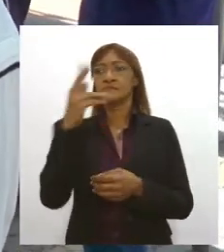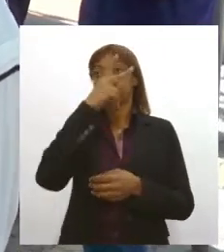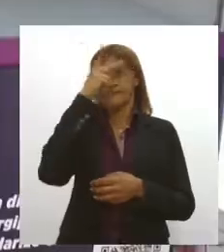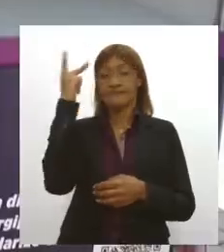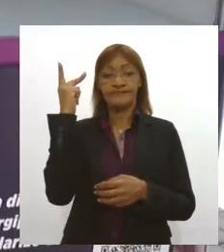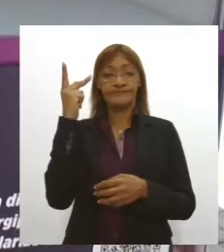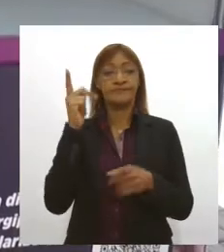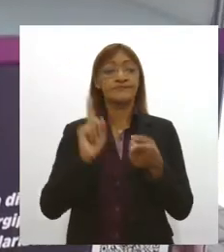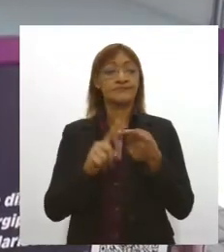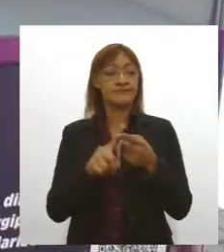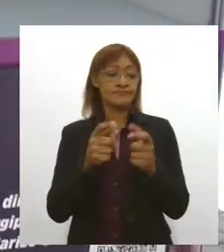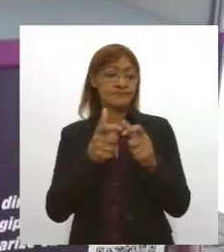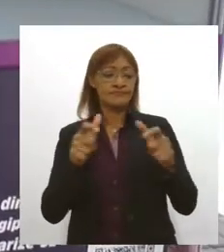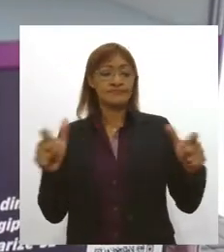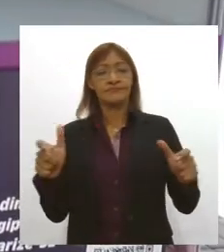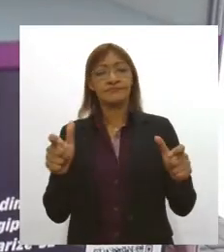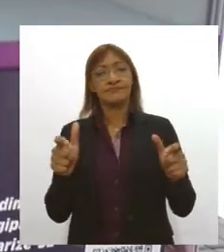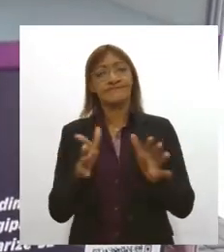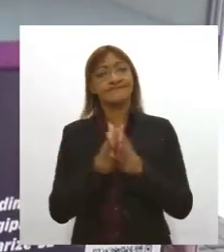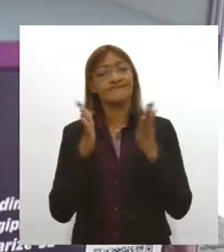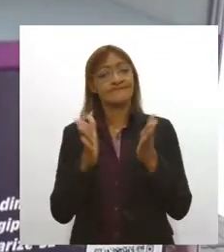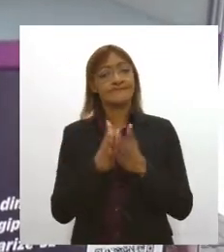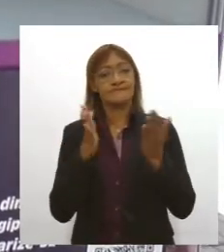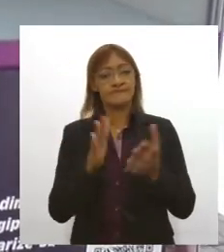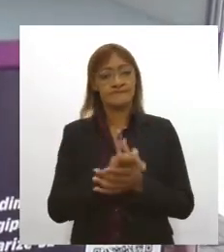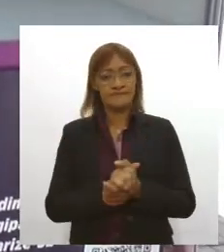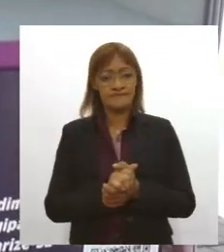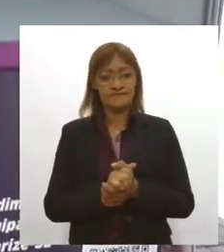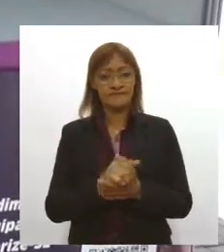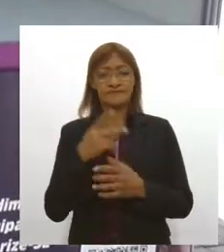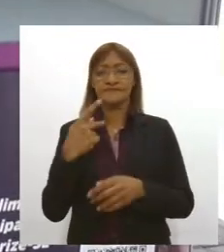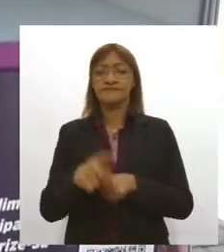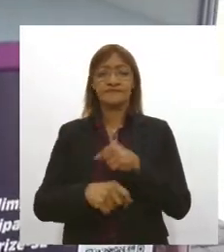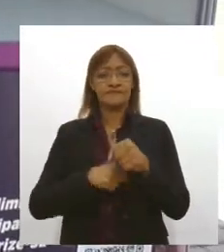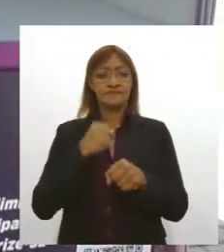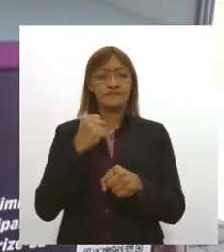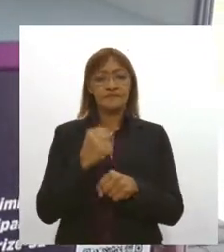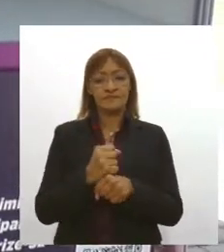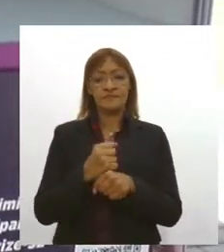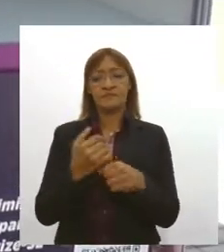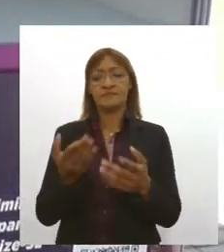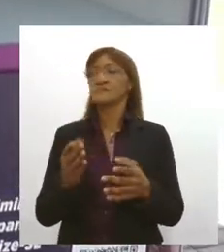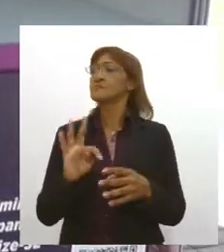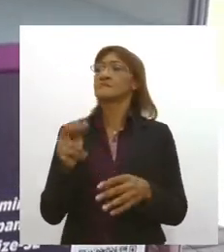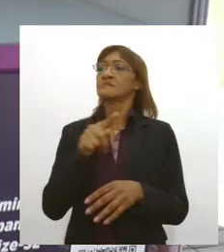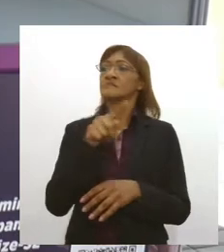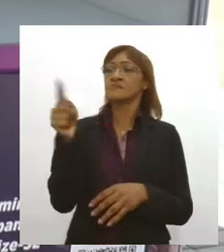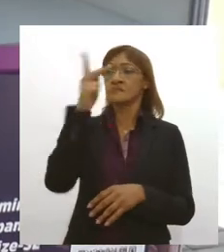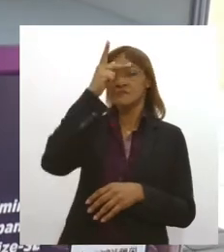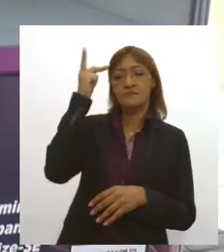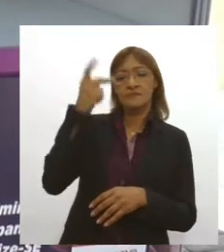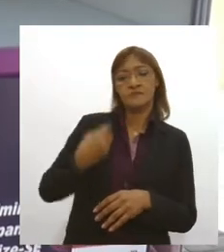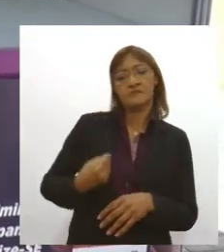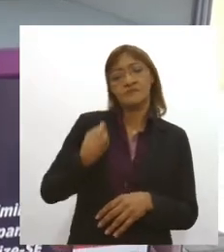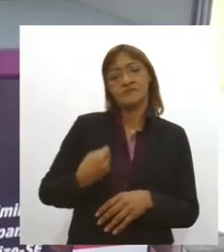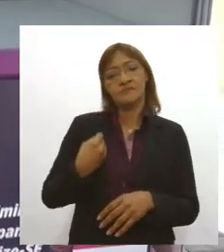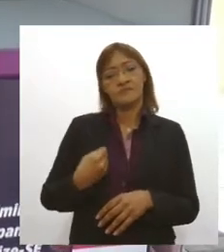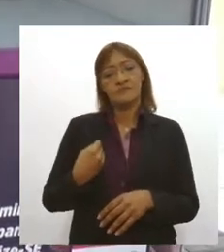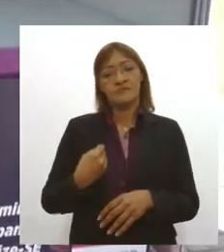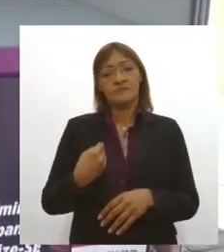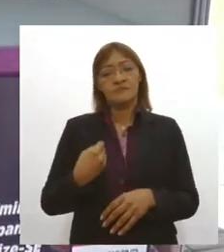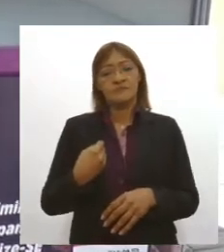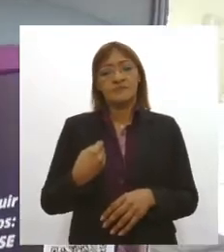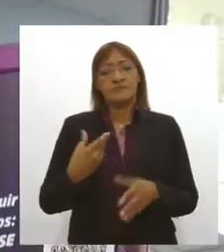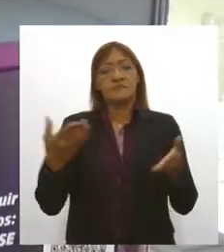aumentou. Esse ano, por conta dos efeitos da pandemia, efeitos nefastos que todo mundo está vivenciando aí, a gente tem um público